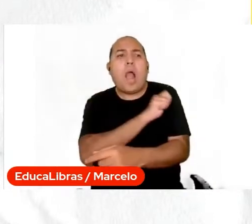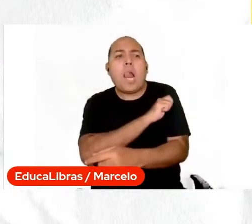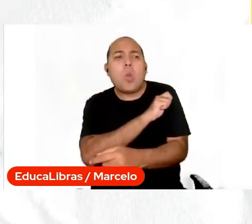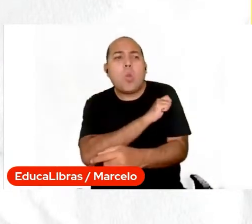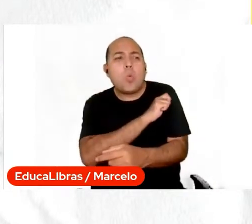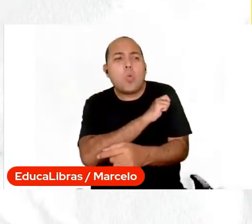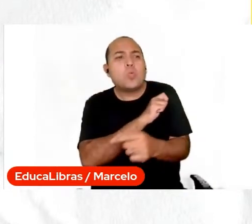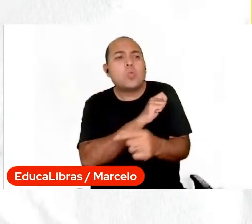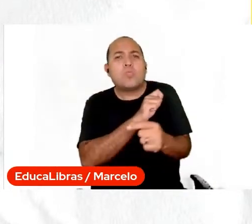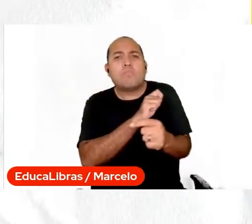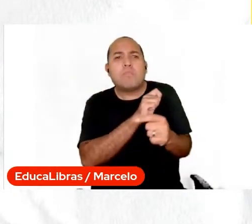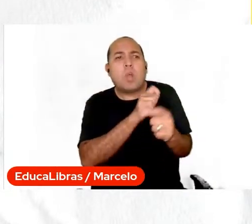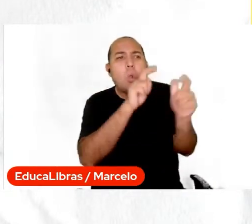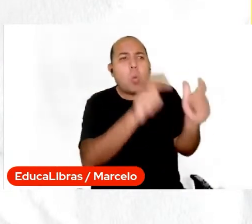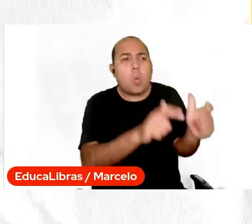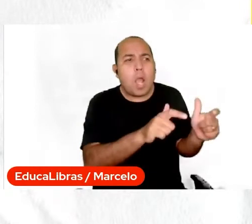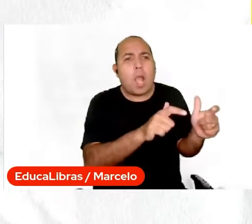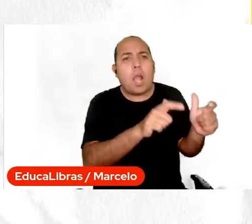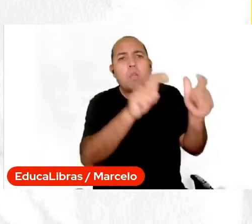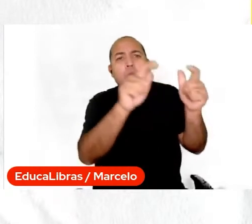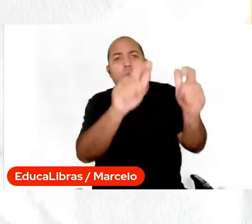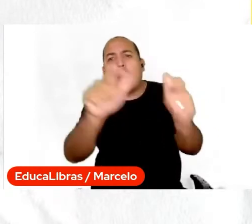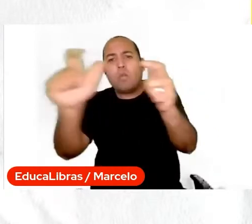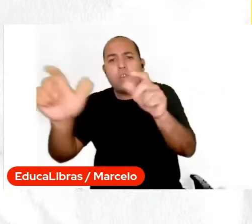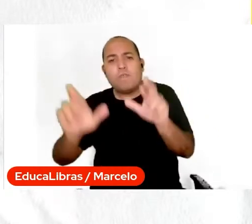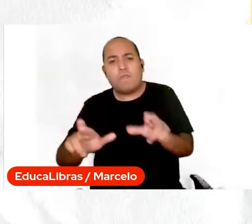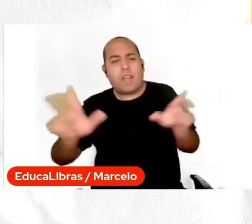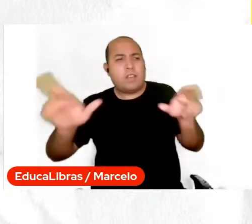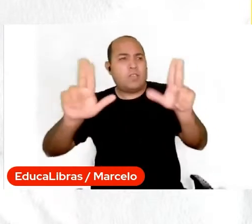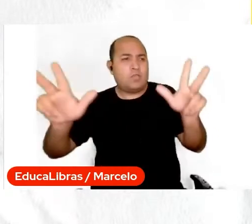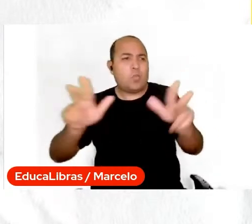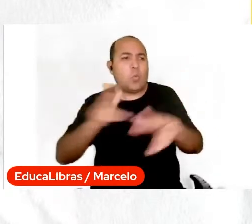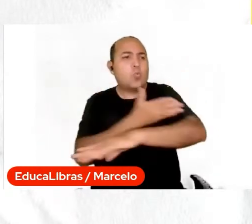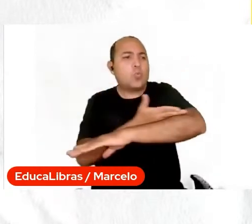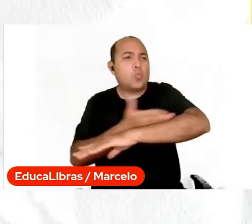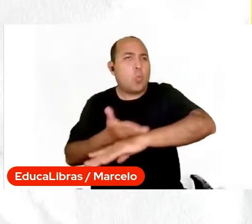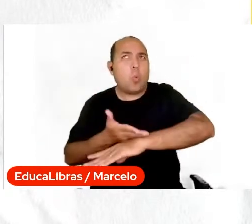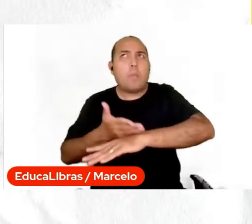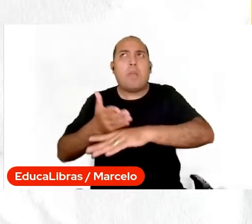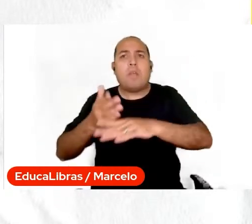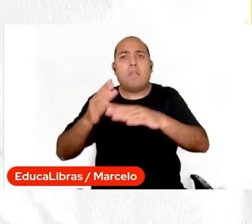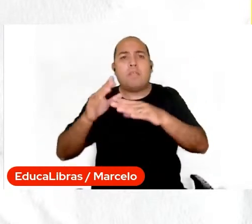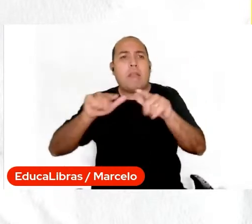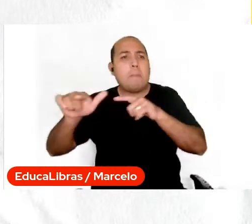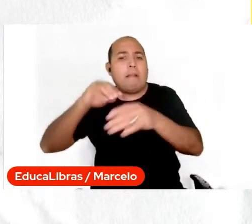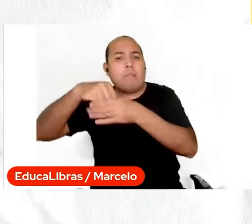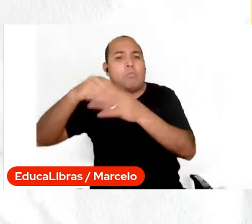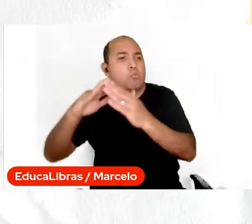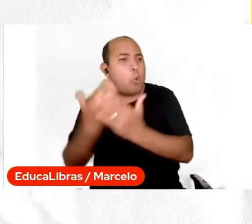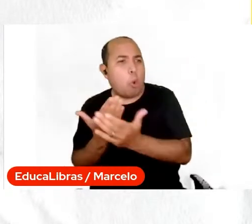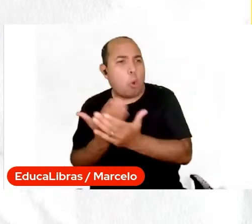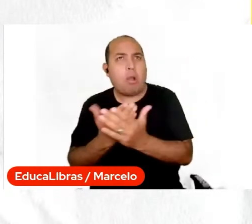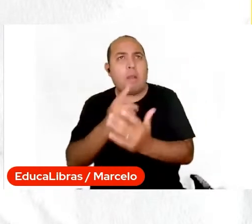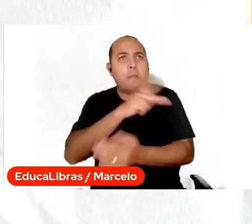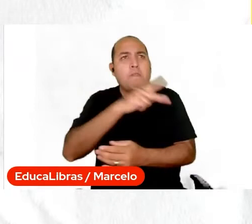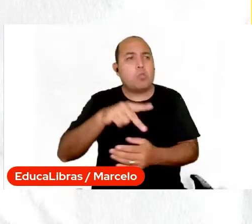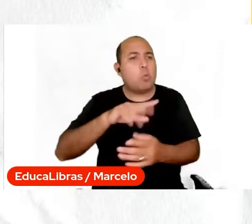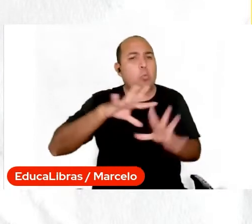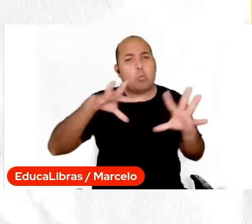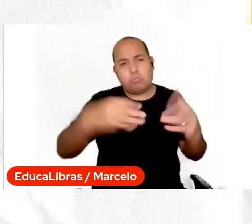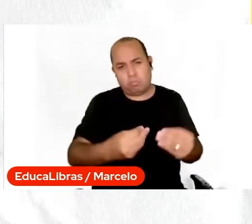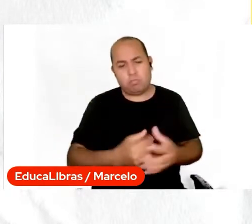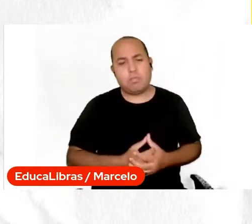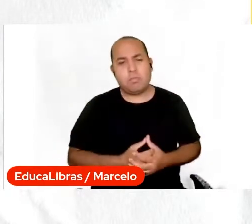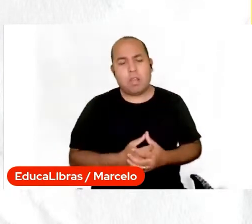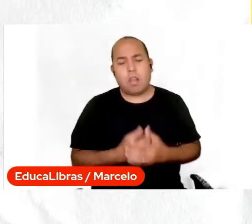dos alunos, dos funcionários da escola, enfim, de toda a sociedade. Então, como que